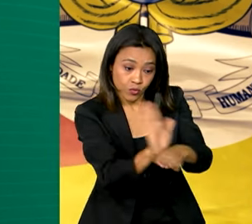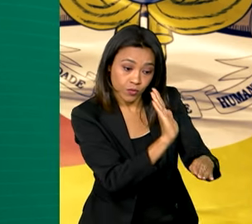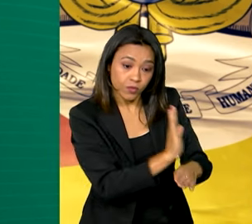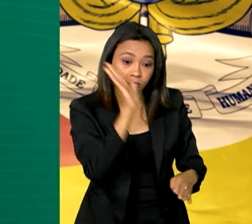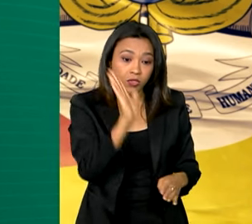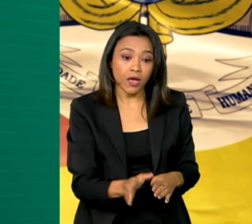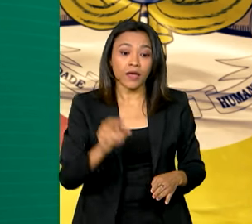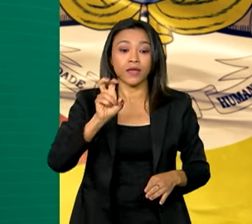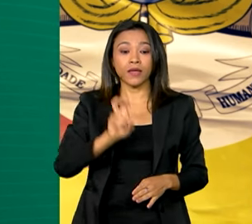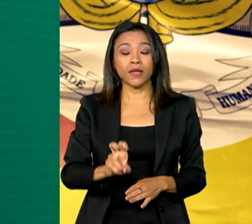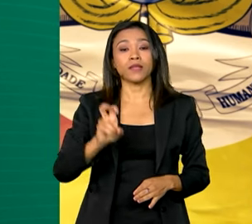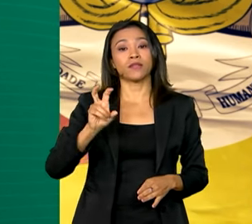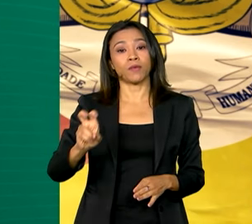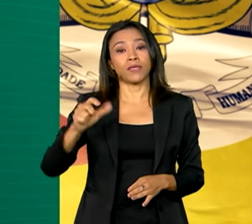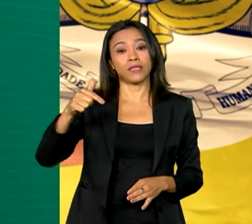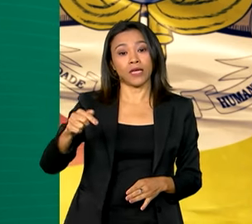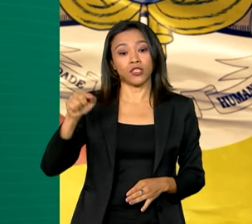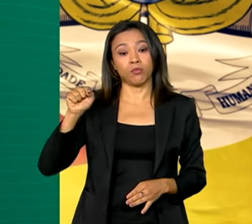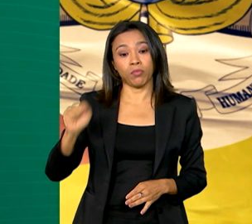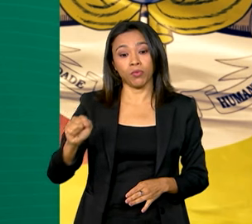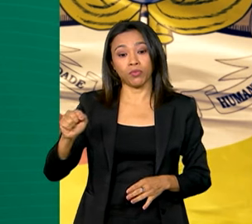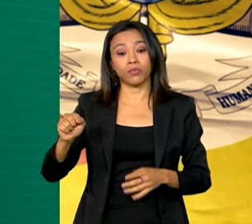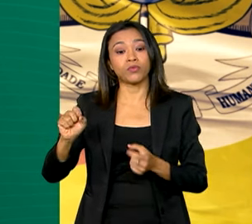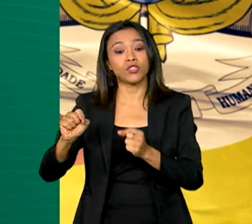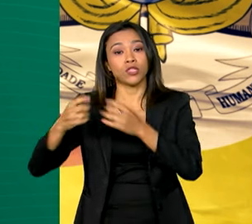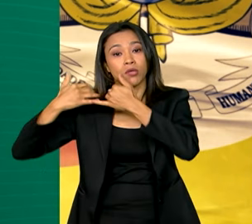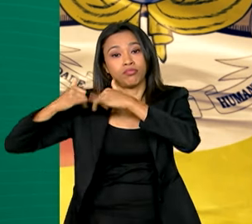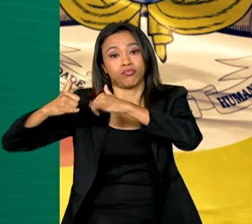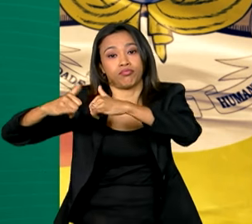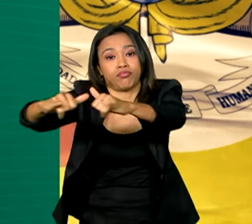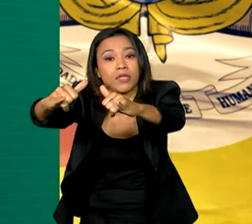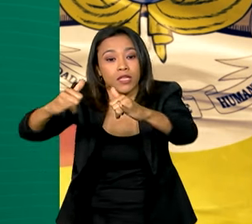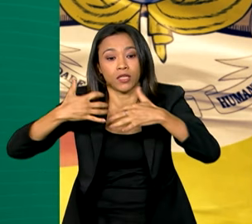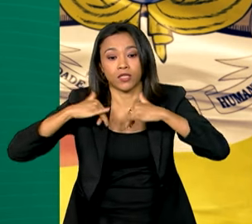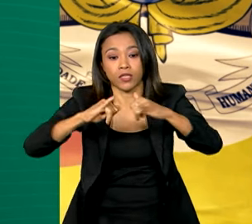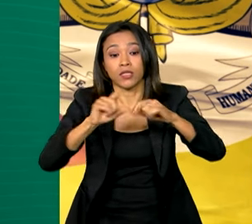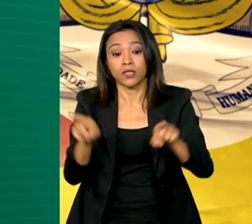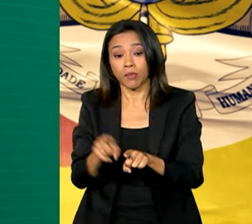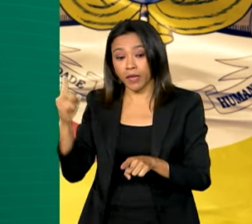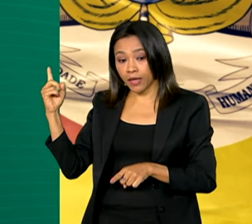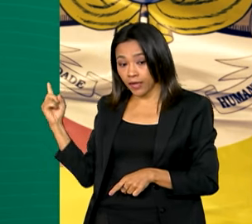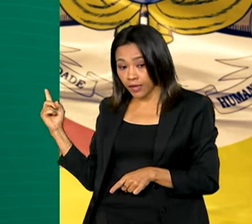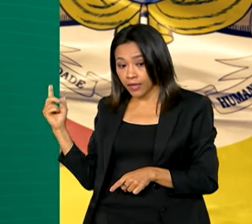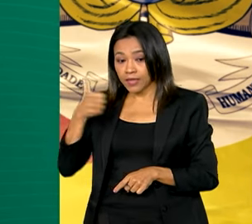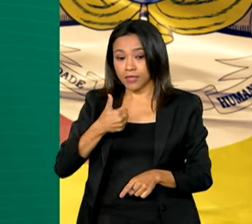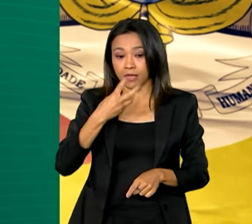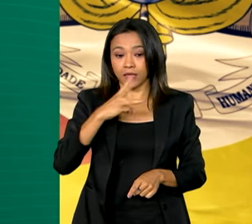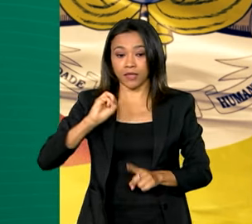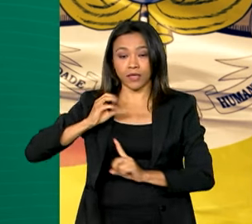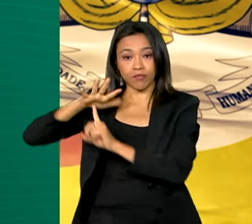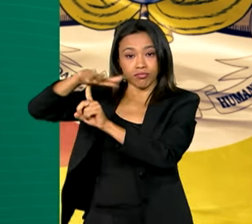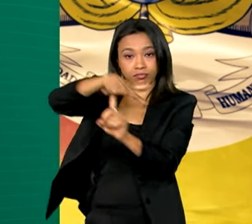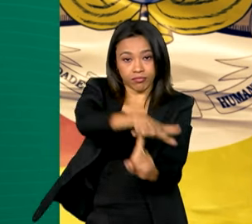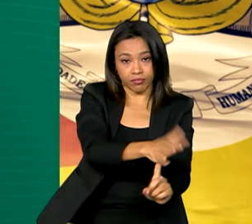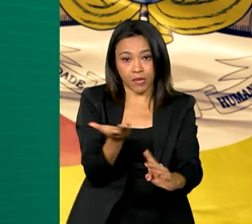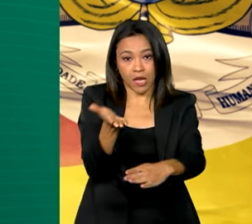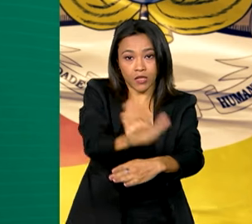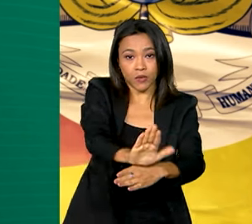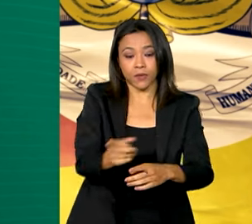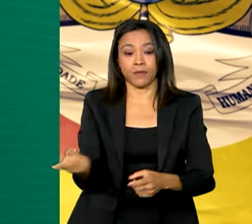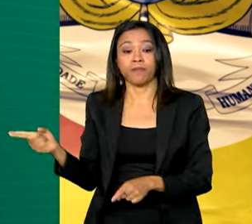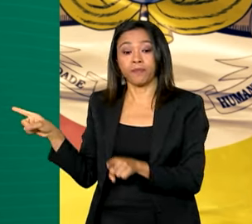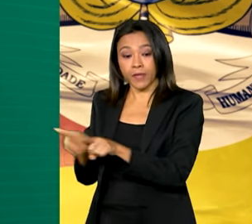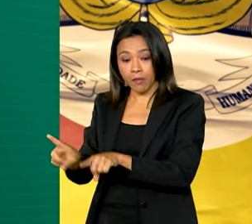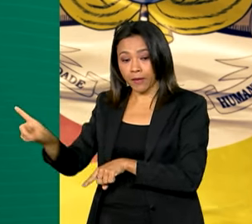557 mil pontos de energia e a operação contou com 130 aeronaves. Além disso, foram